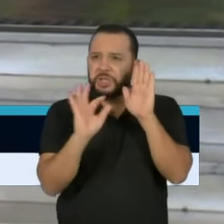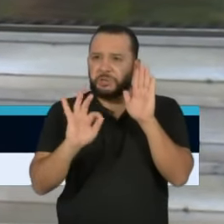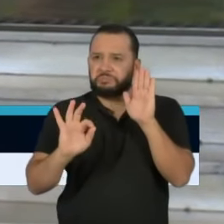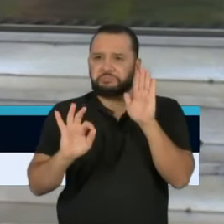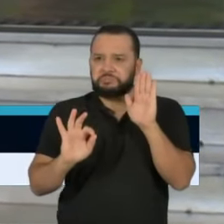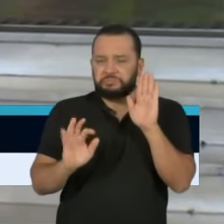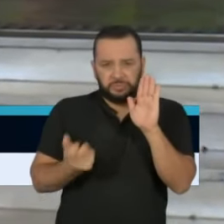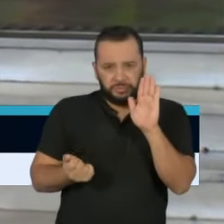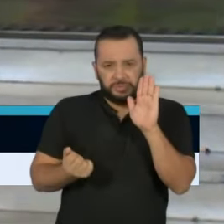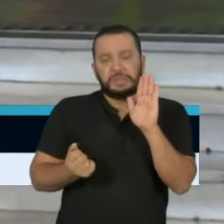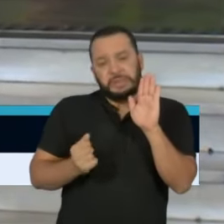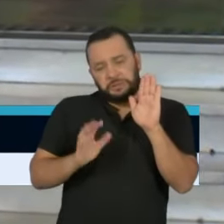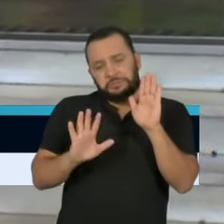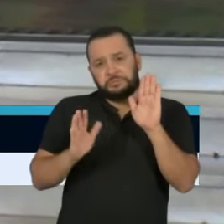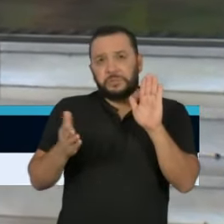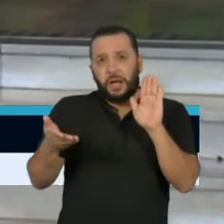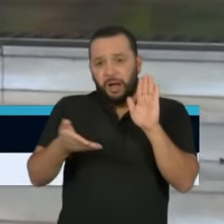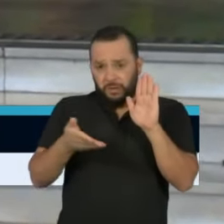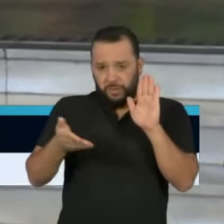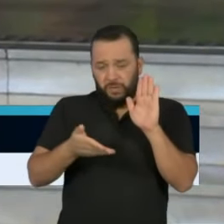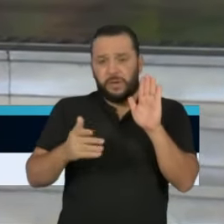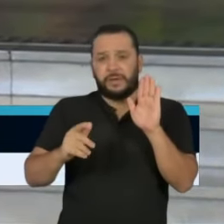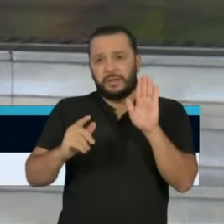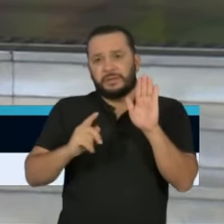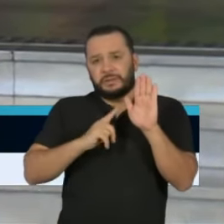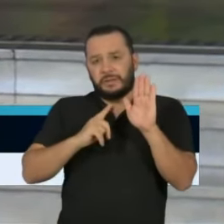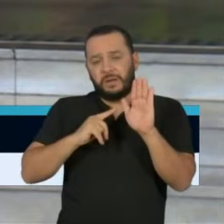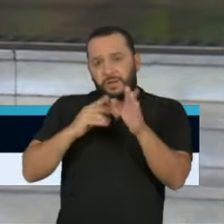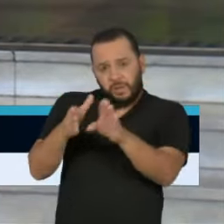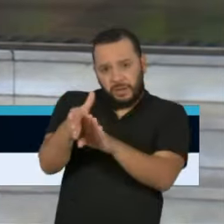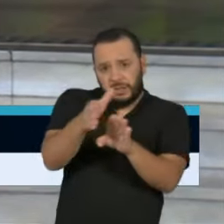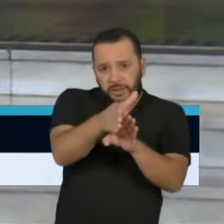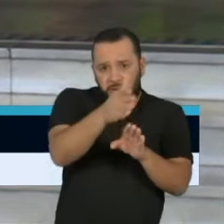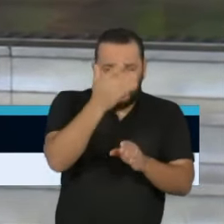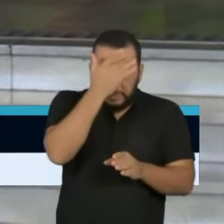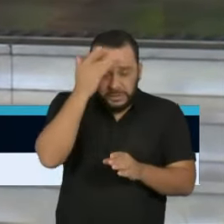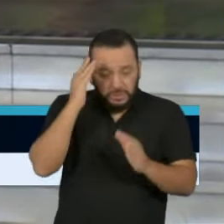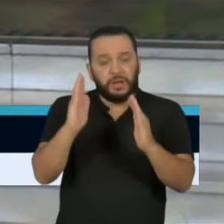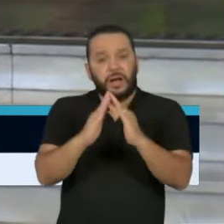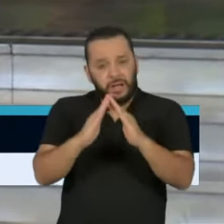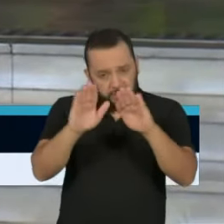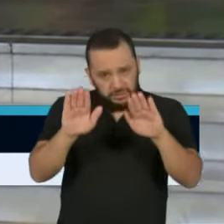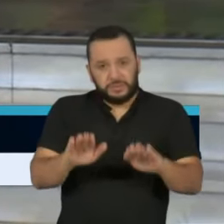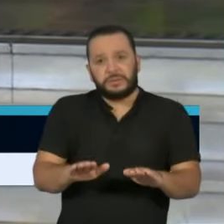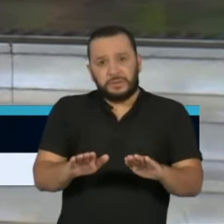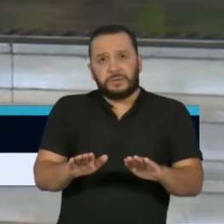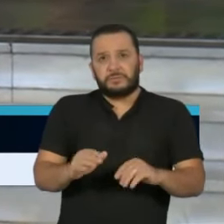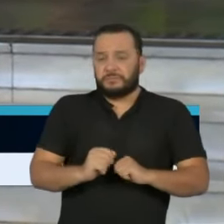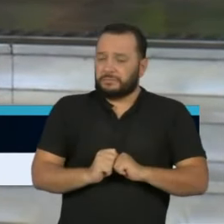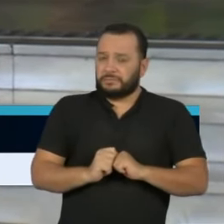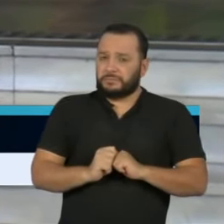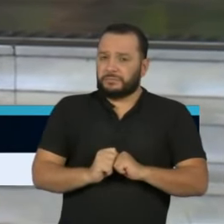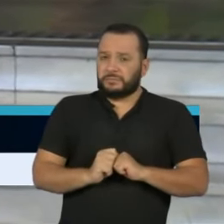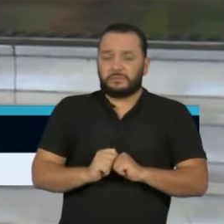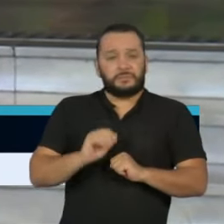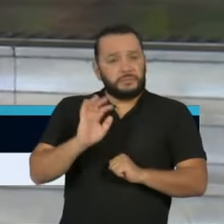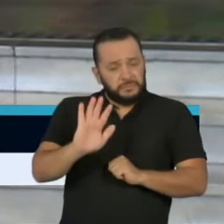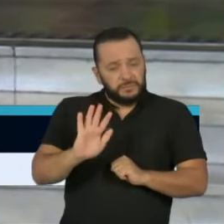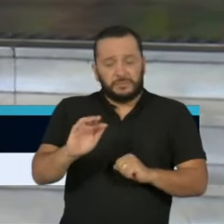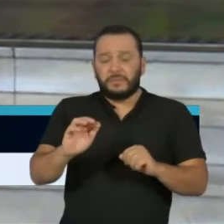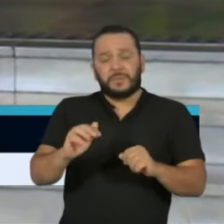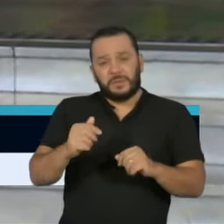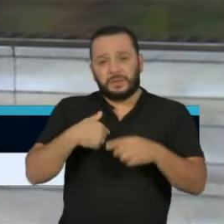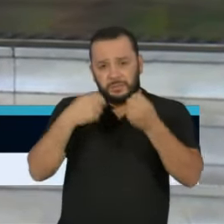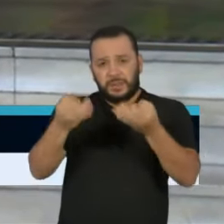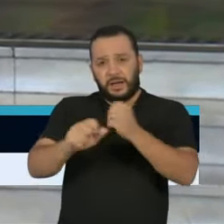recomendação, determinação, mas, obviamente, com a recomendação de que as pessoas fiquem em casa. Porém, quero deixar claro,